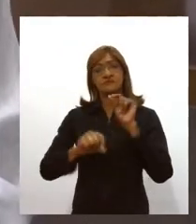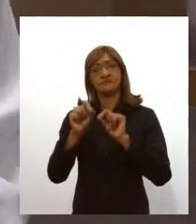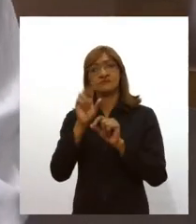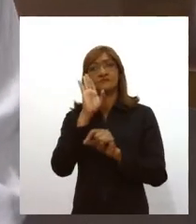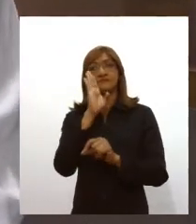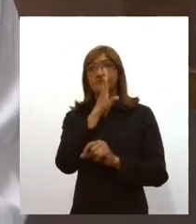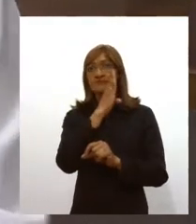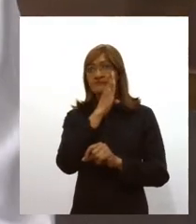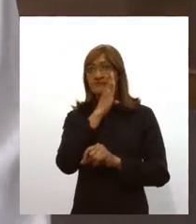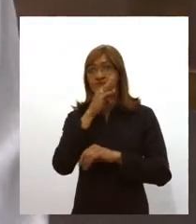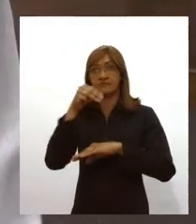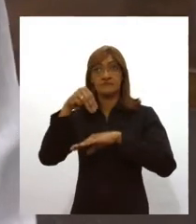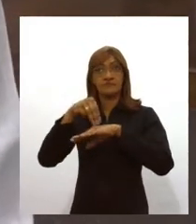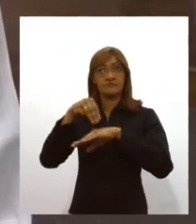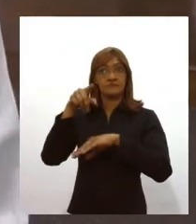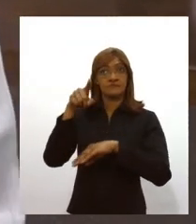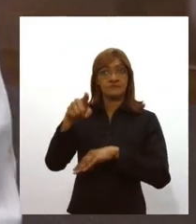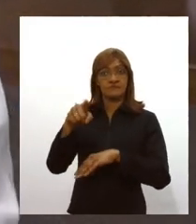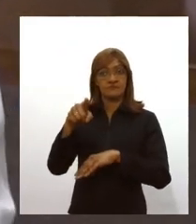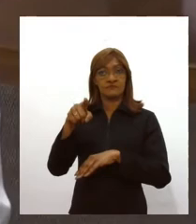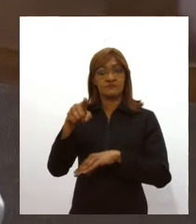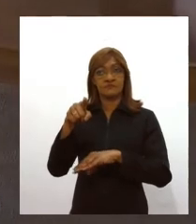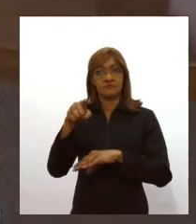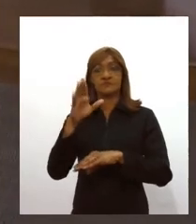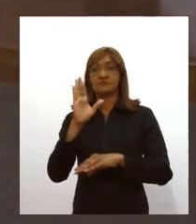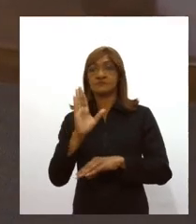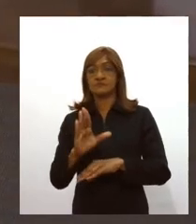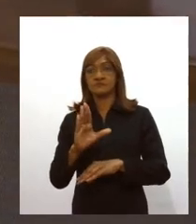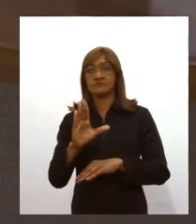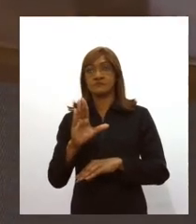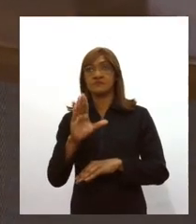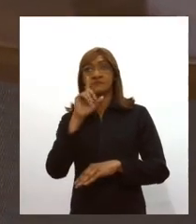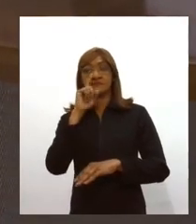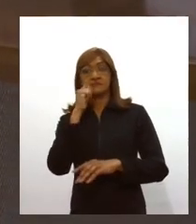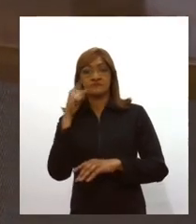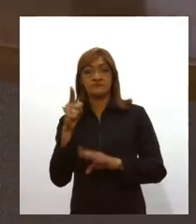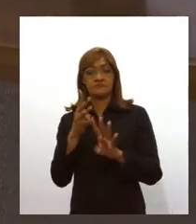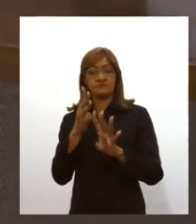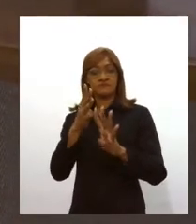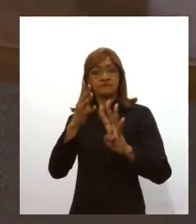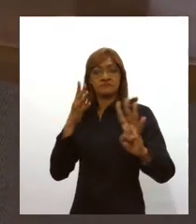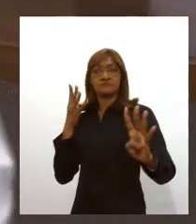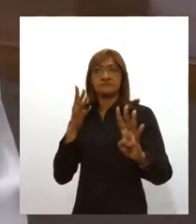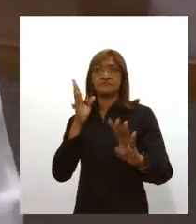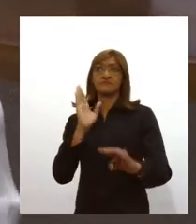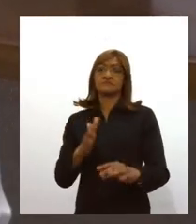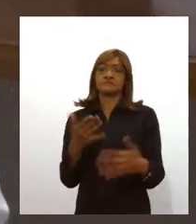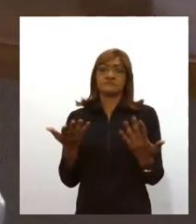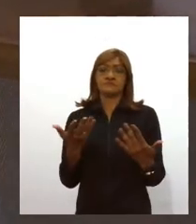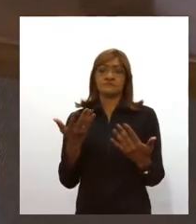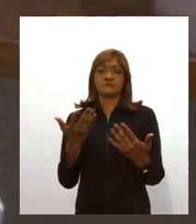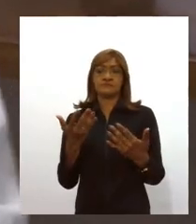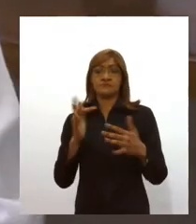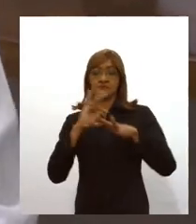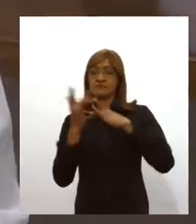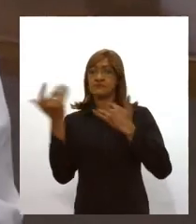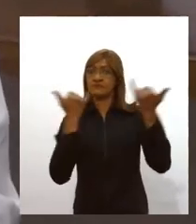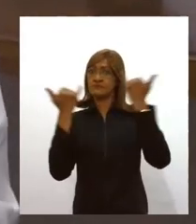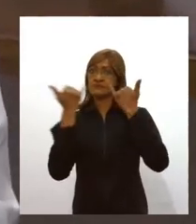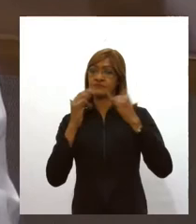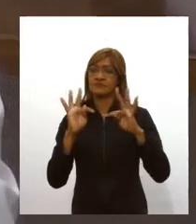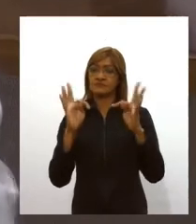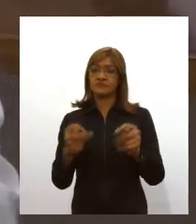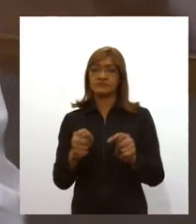de Aracaju, onde tivemos filas. A rede social está presente aí hoje para nos informar tudo. Filas de pessoas,